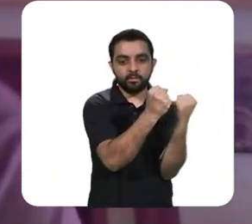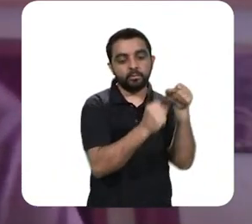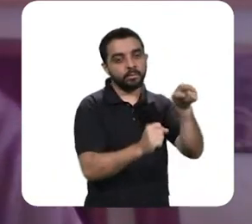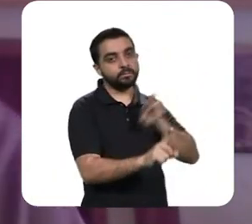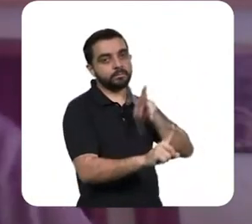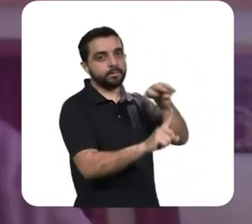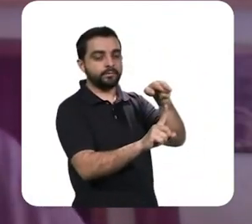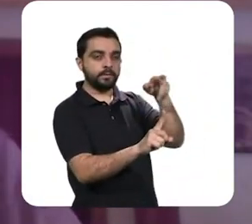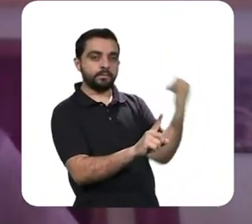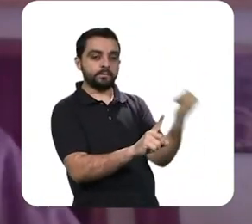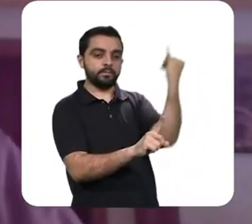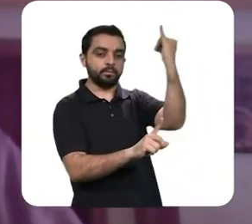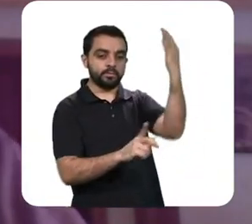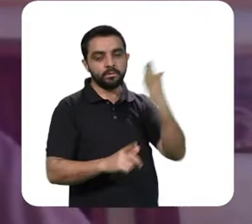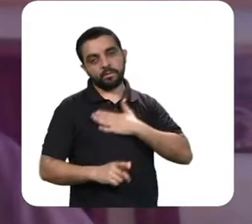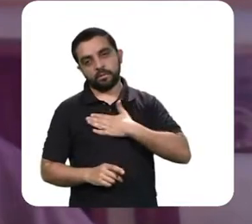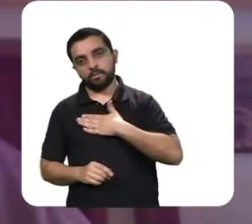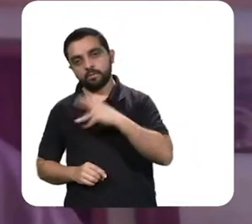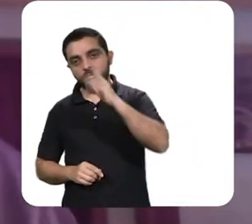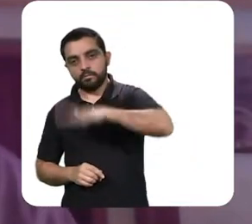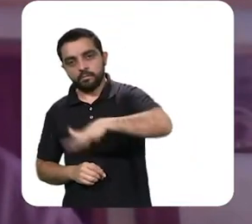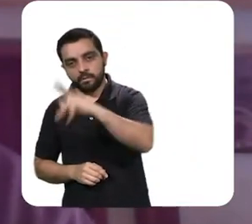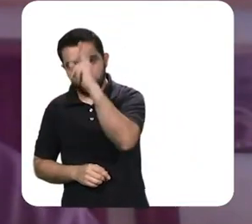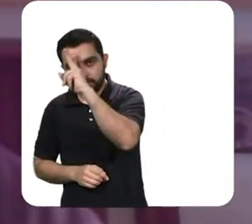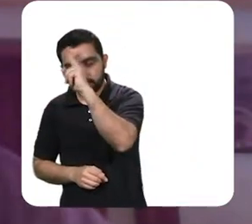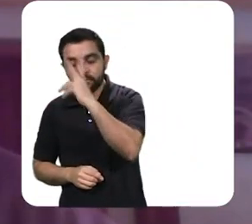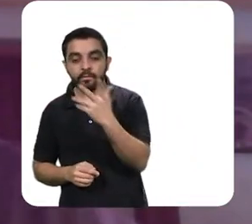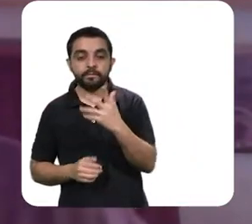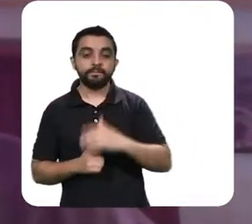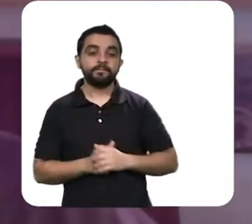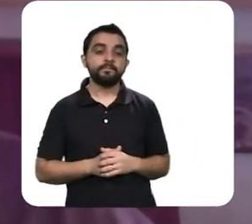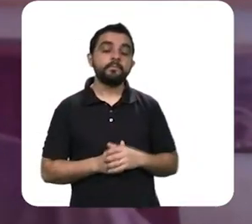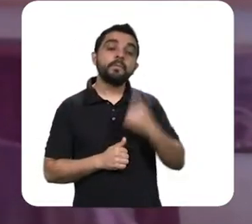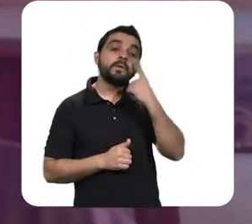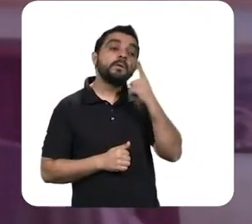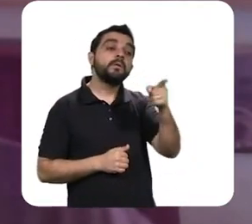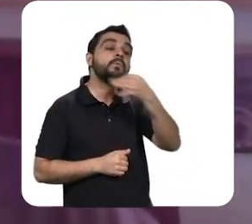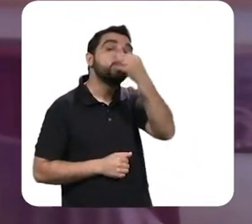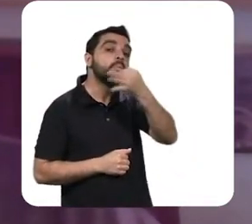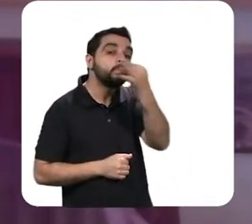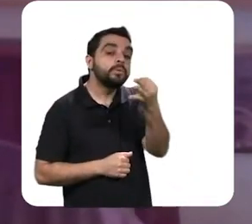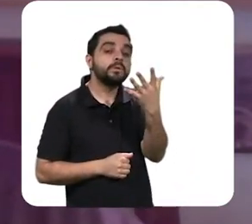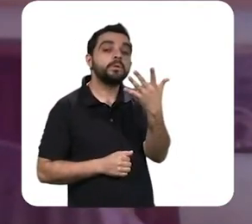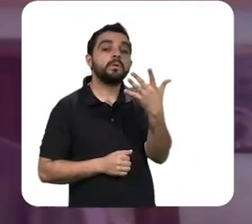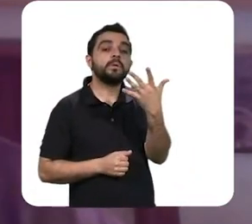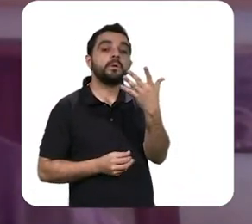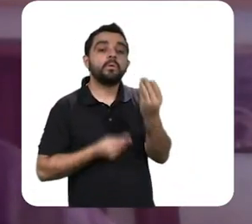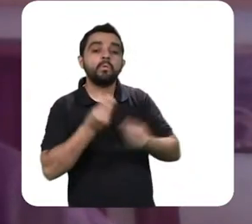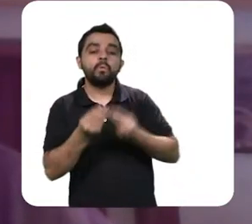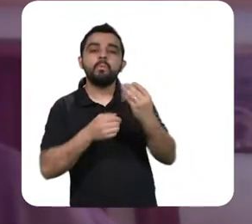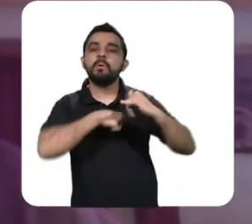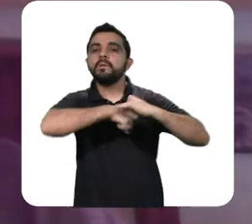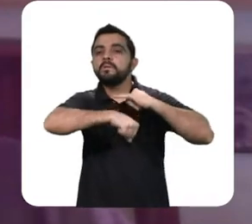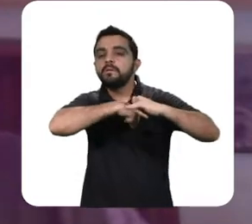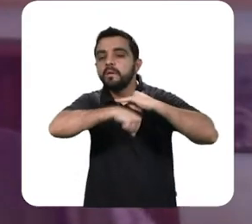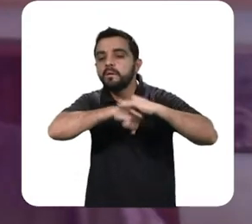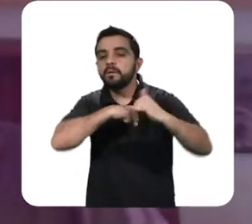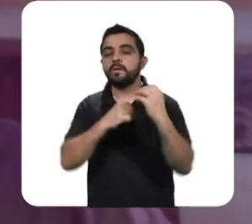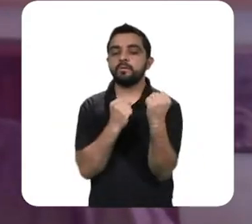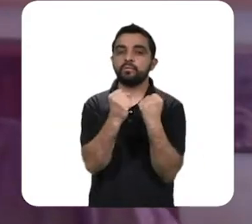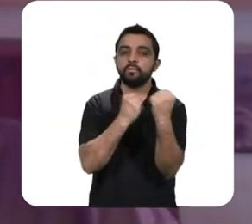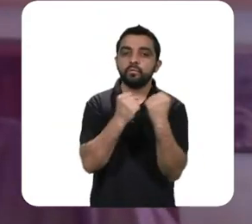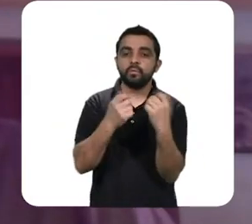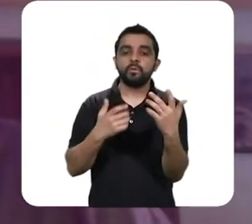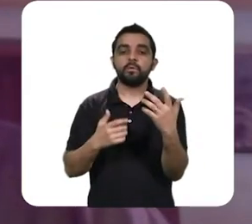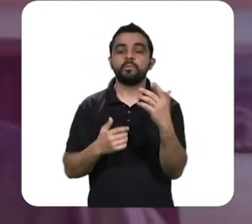referências que certamente entendem muito do assunto e gostaria de ouvir uma das estratégias que o